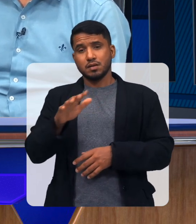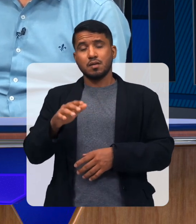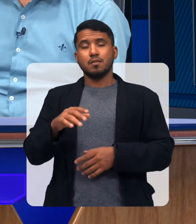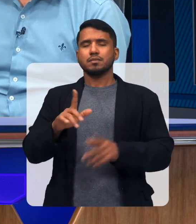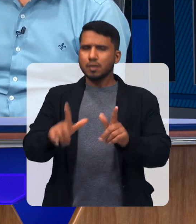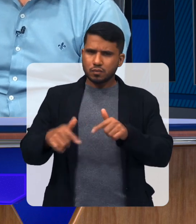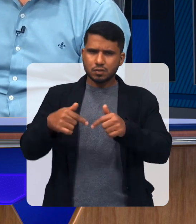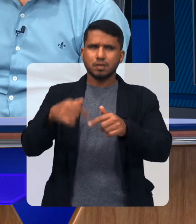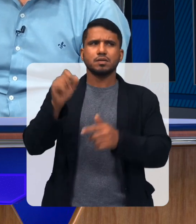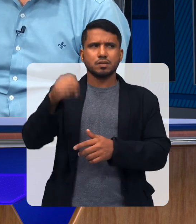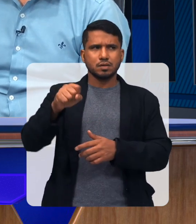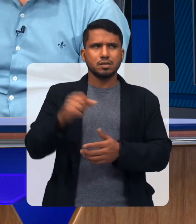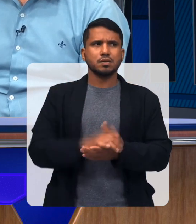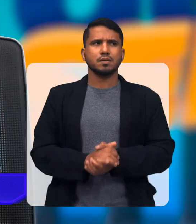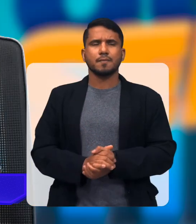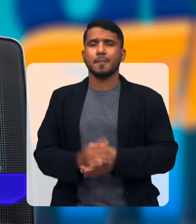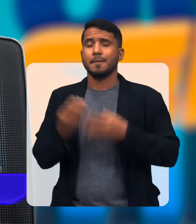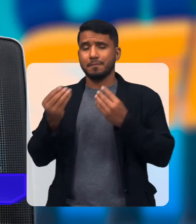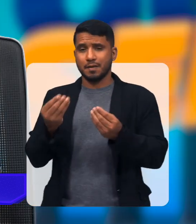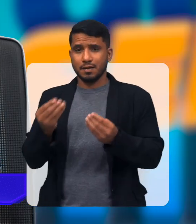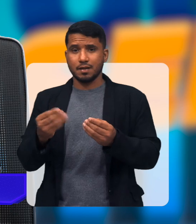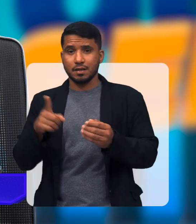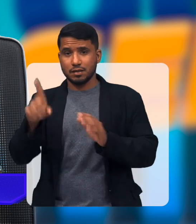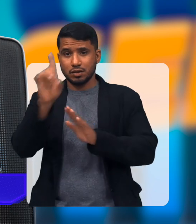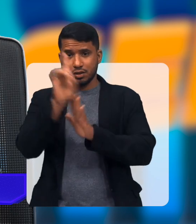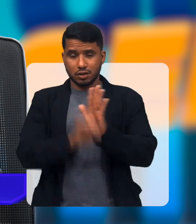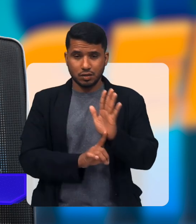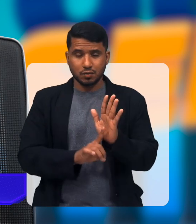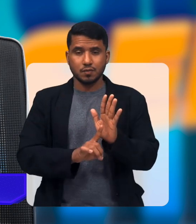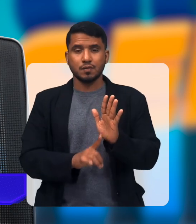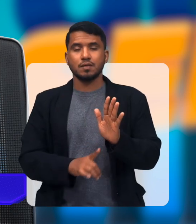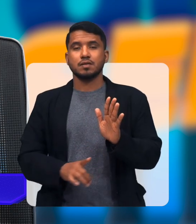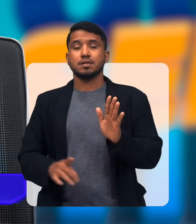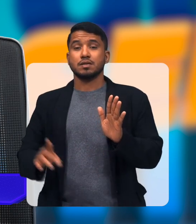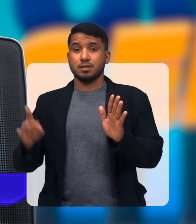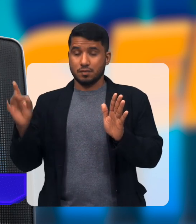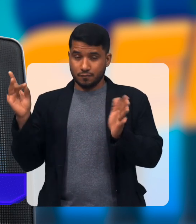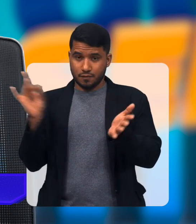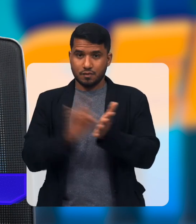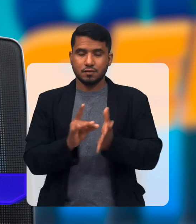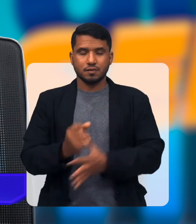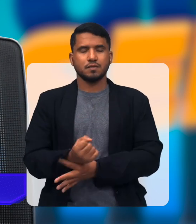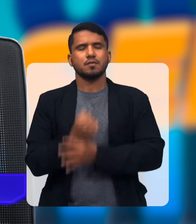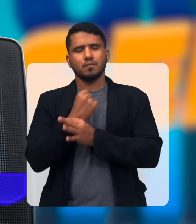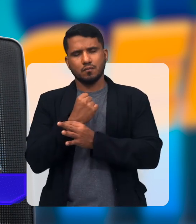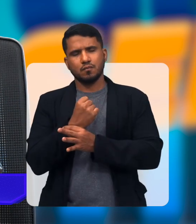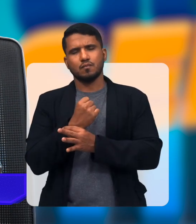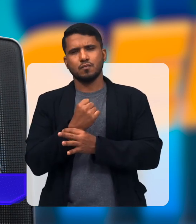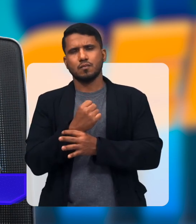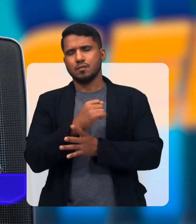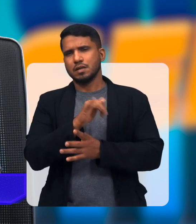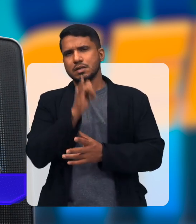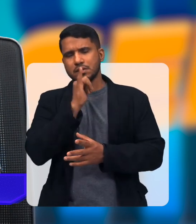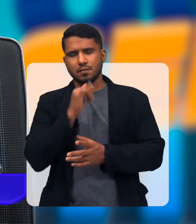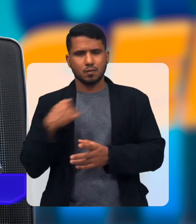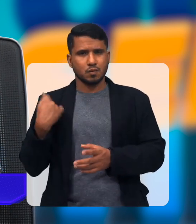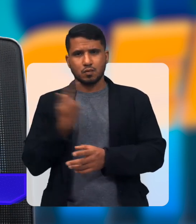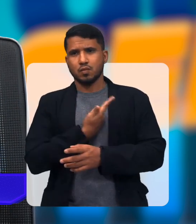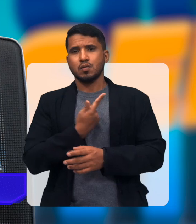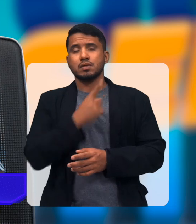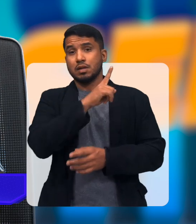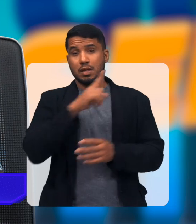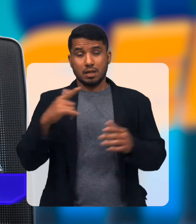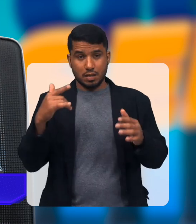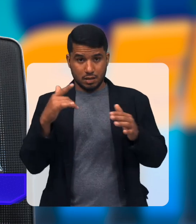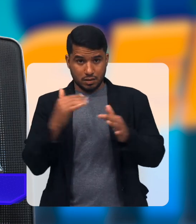A Federação Nacional, ela está lutando, né? Para que esse direito, né? Seja assegurado Sim